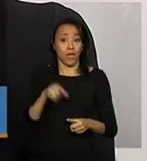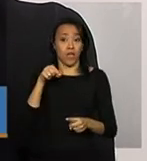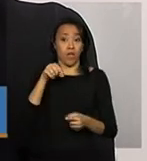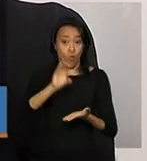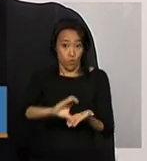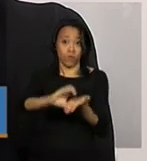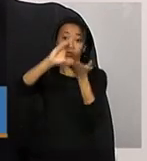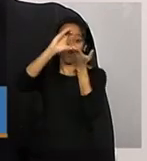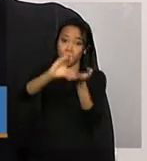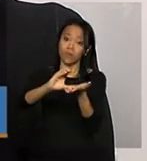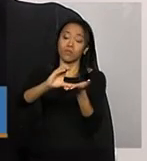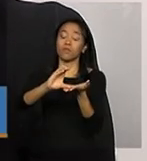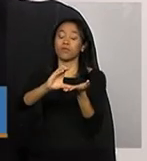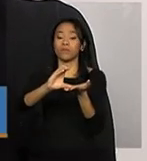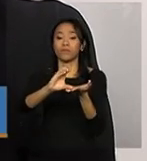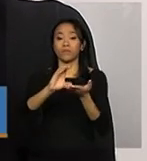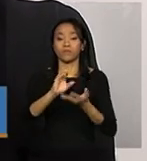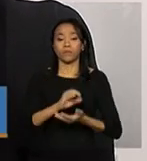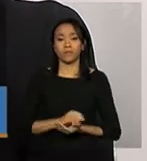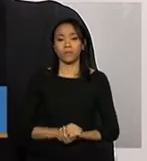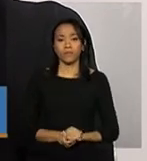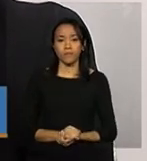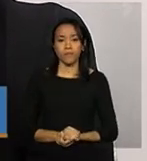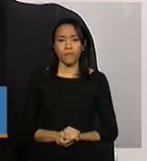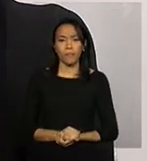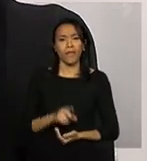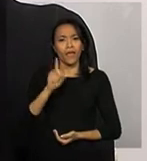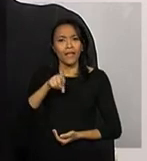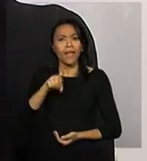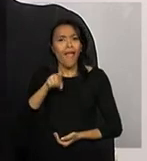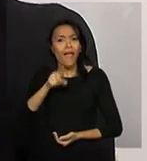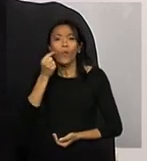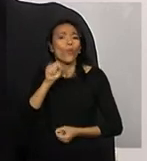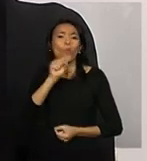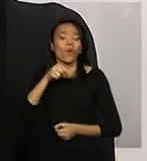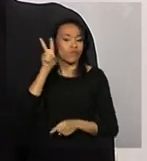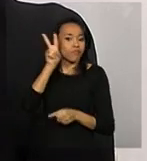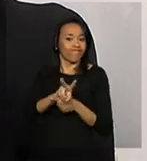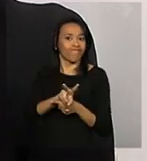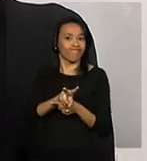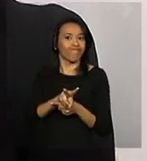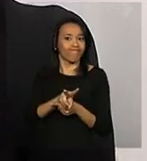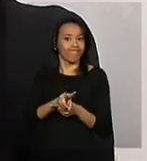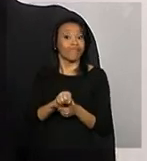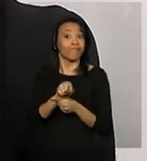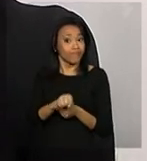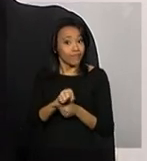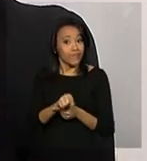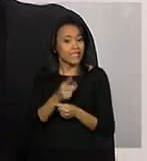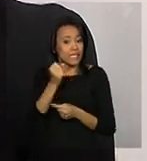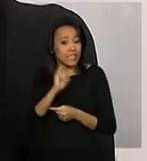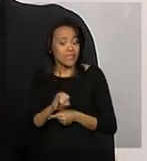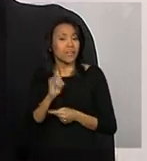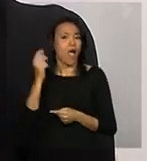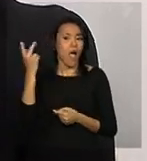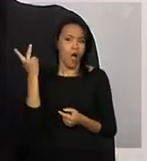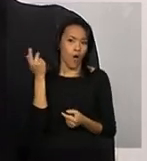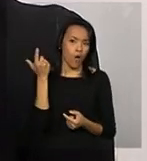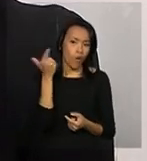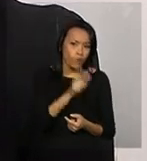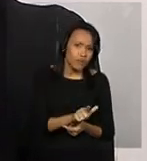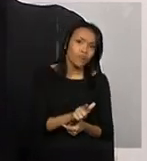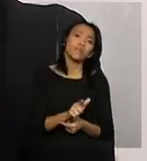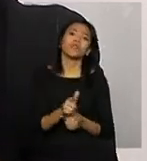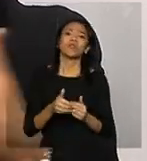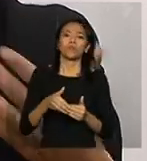ele é o guardião, né? Da execução dos